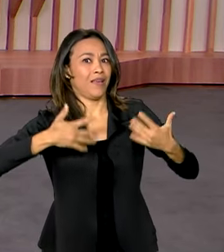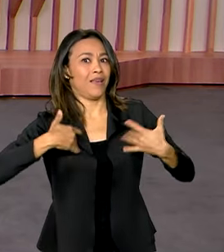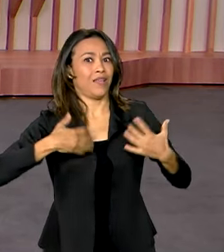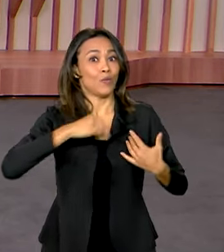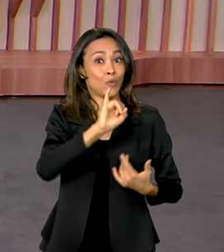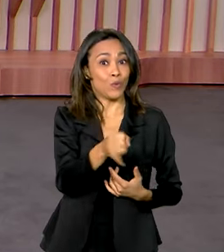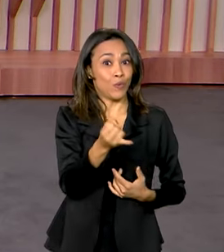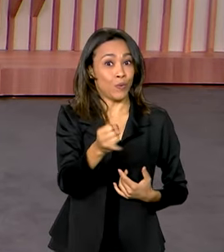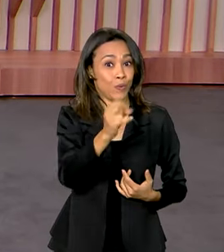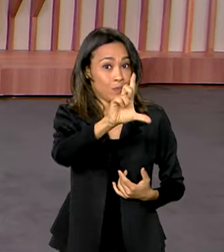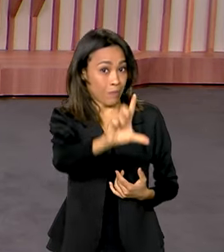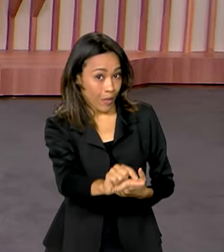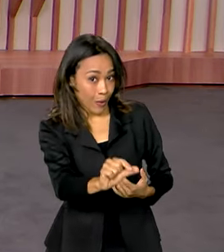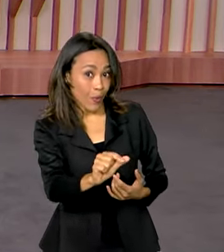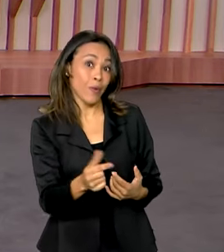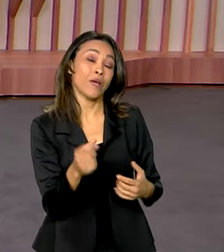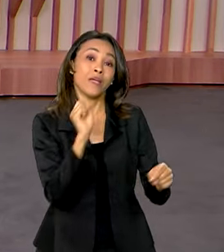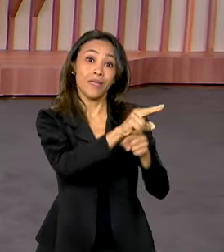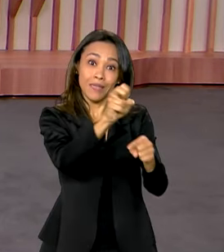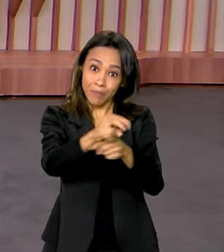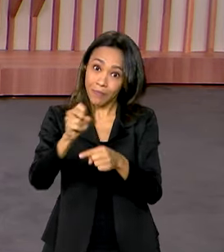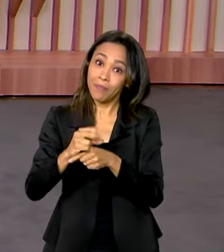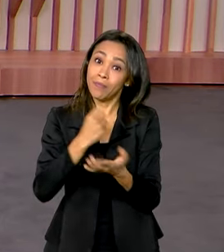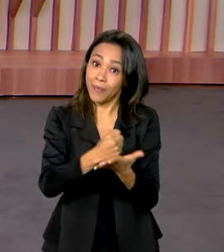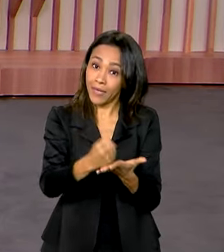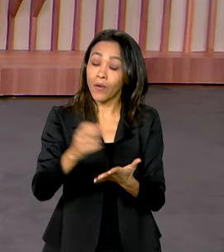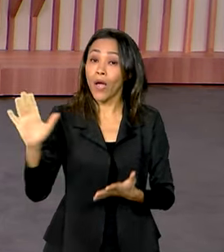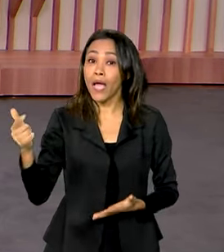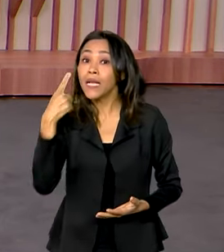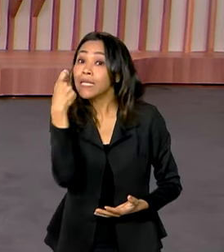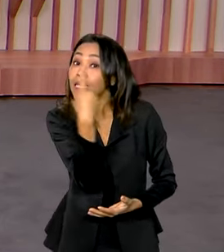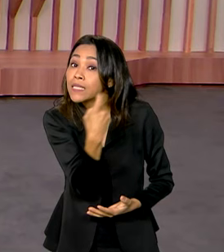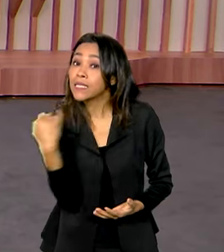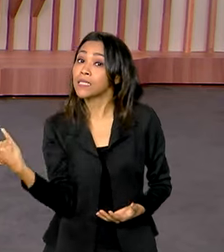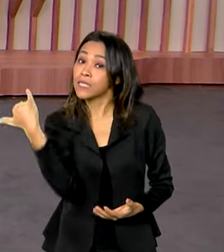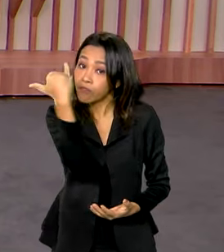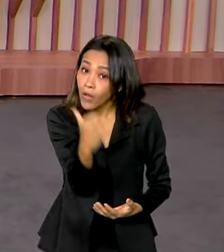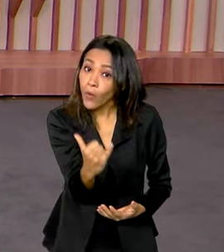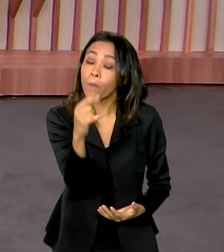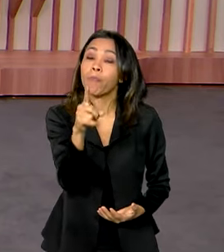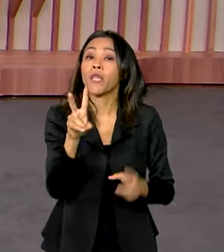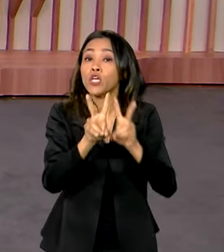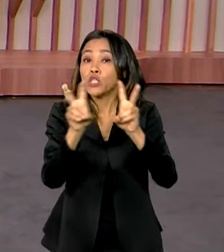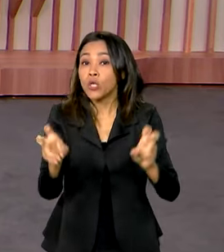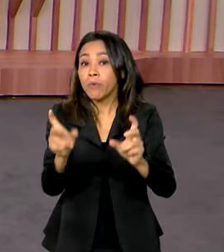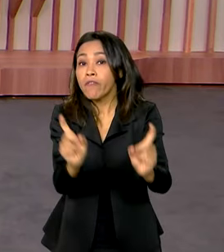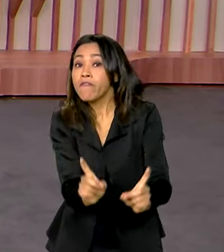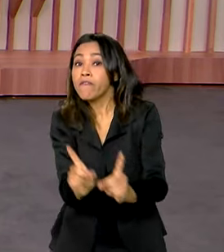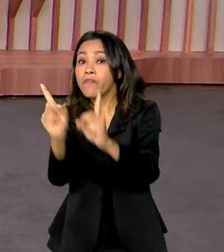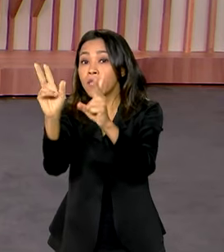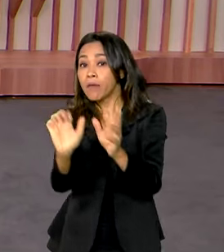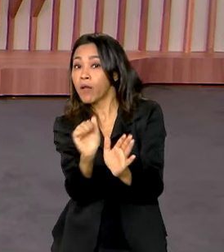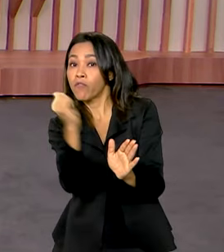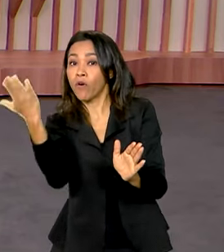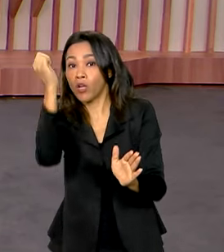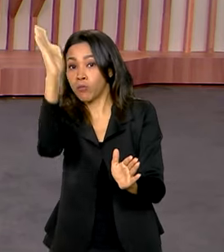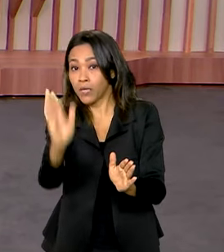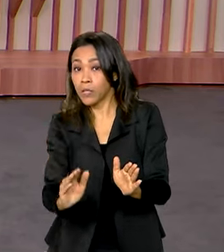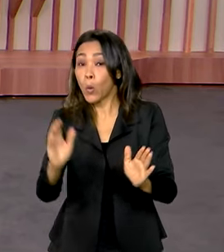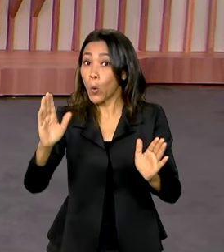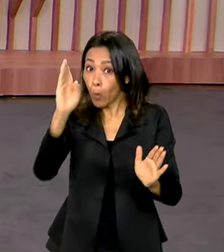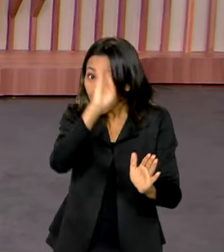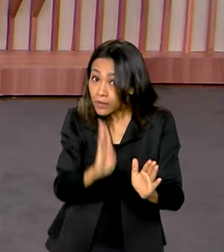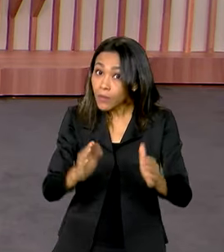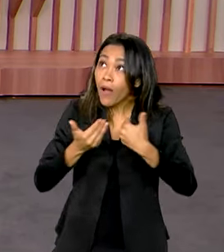juros mais baixos. E o ministro Renata falou umas coisas interessantes. Por exemplo, ao falar das exportações, o Brasil abriu novos mercados,